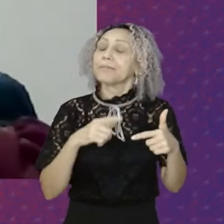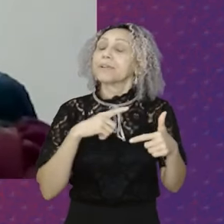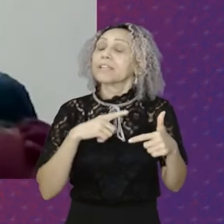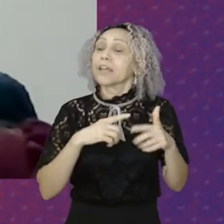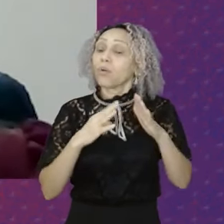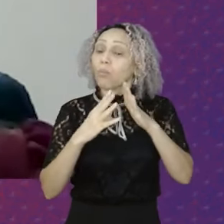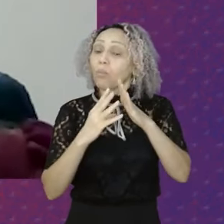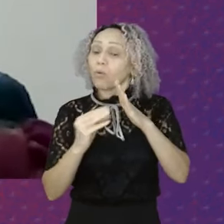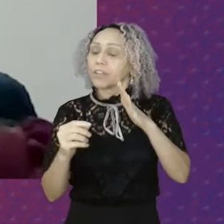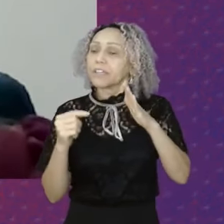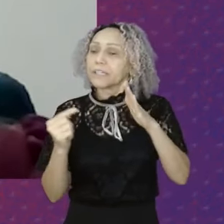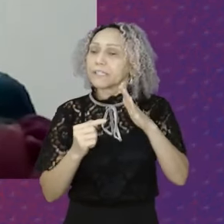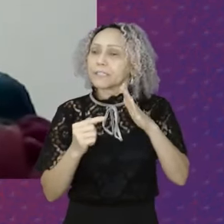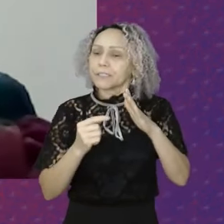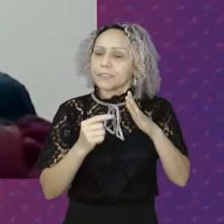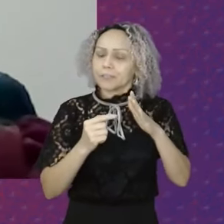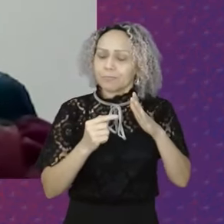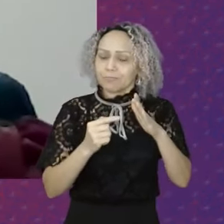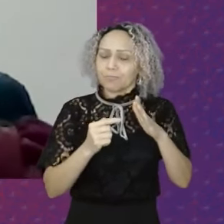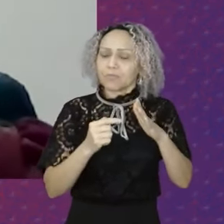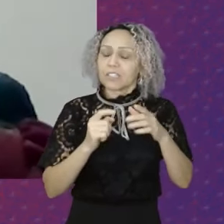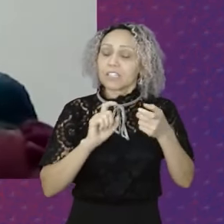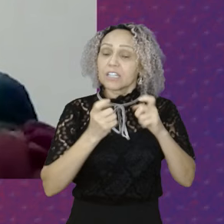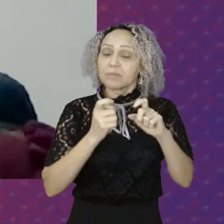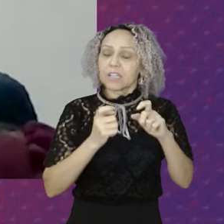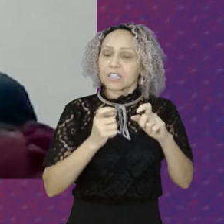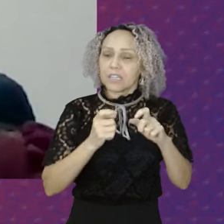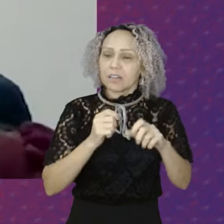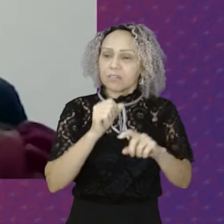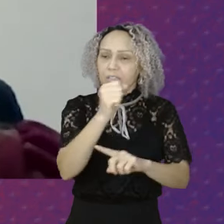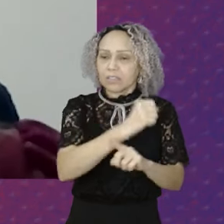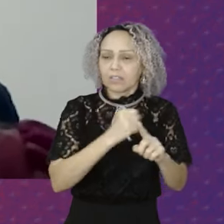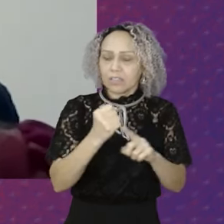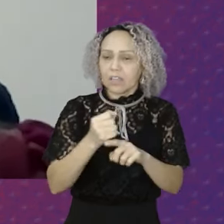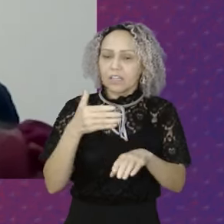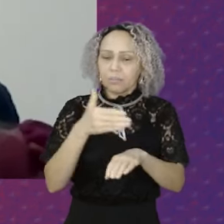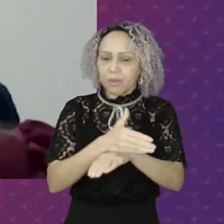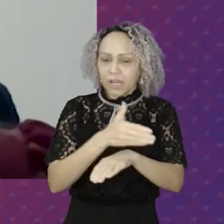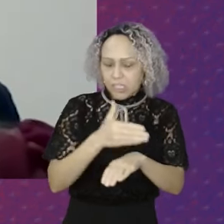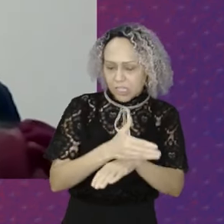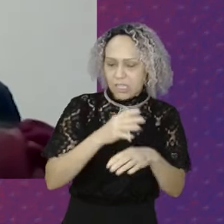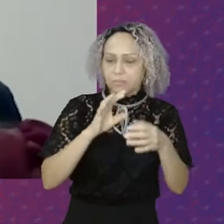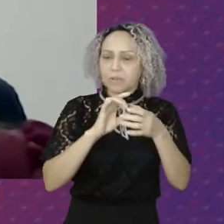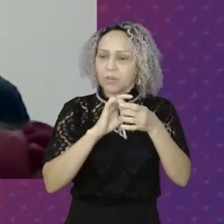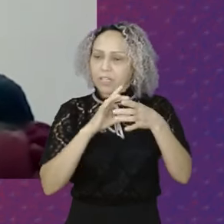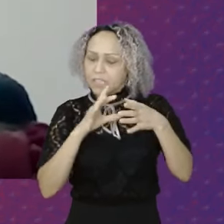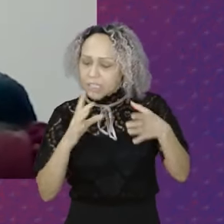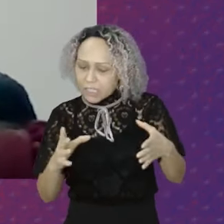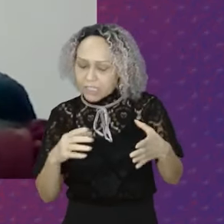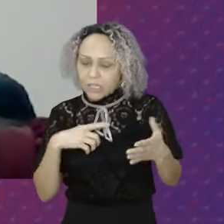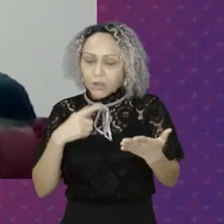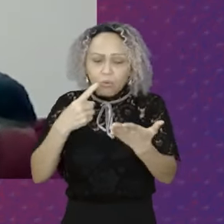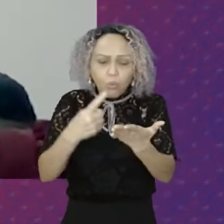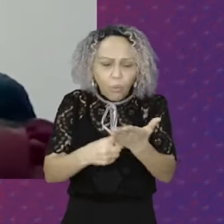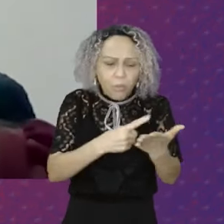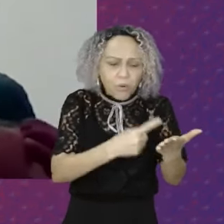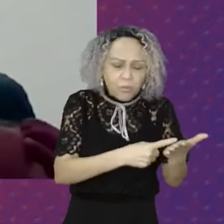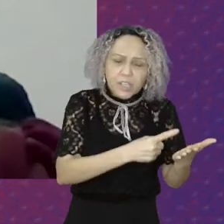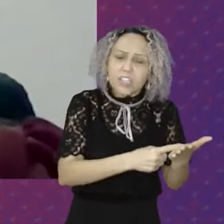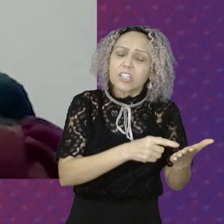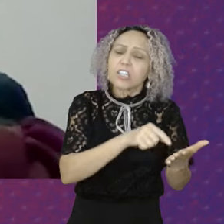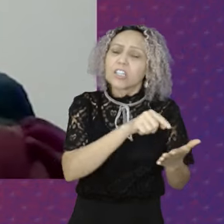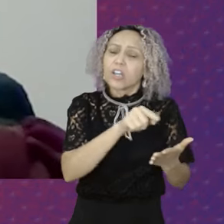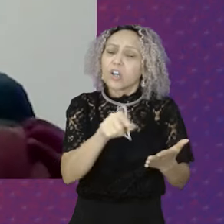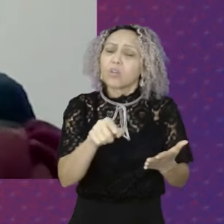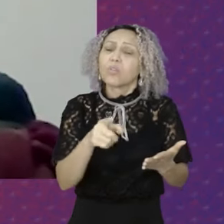Participativa Comprometida Com as Com as demandas coletivas Da população E assim eu